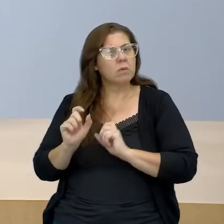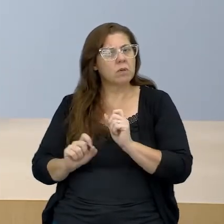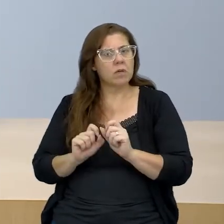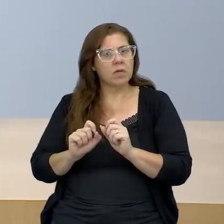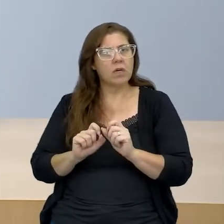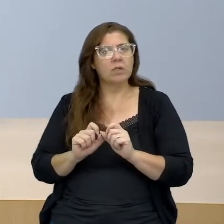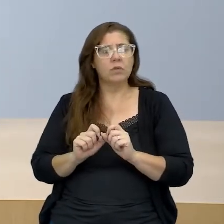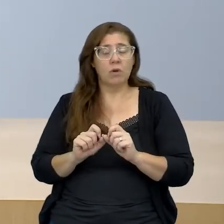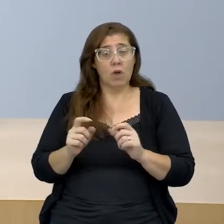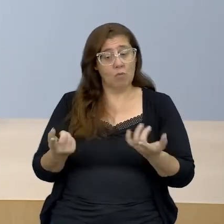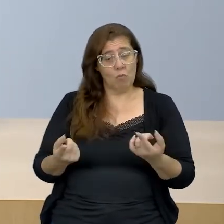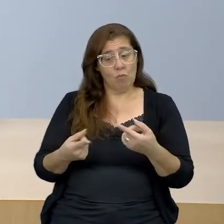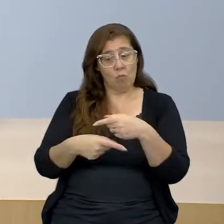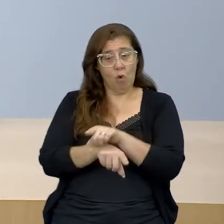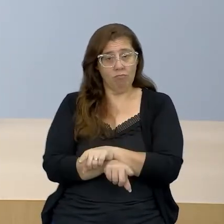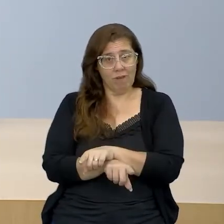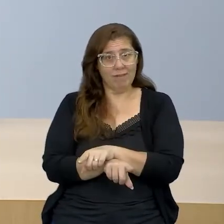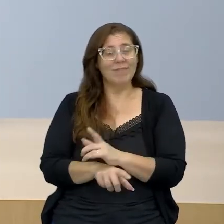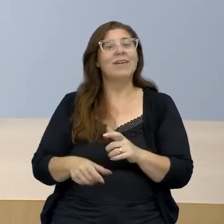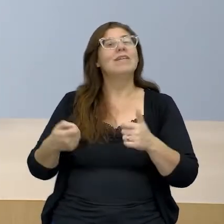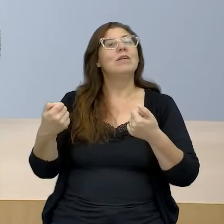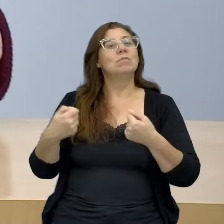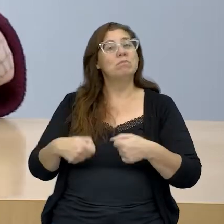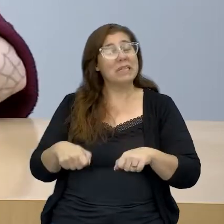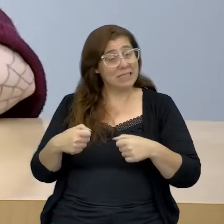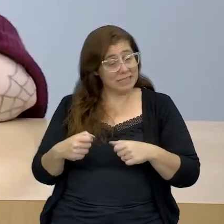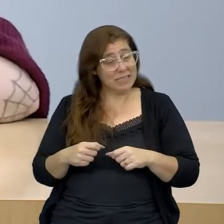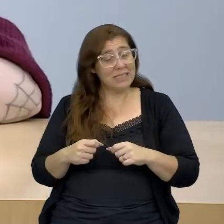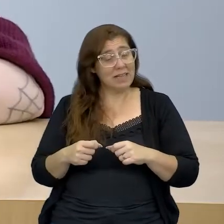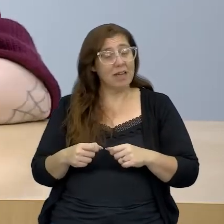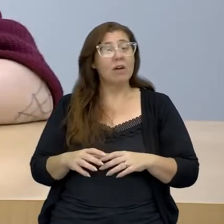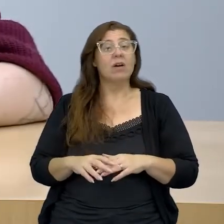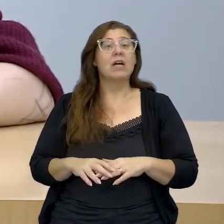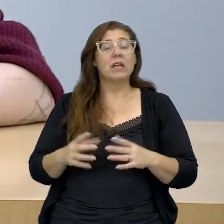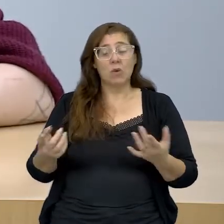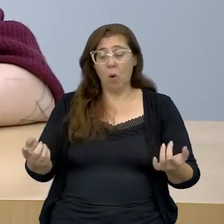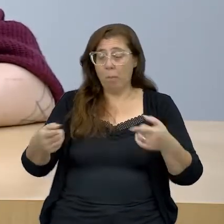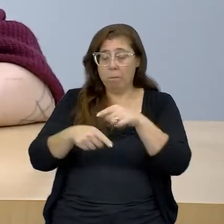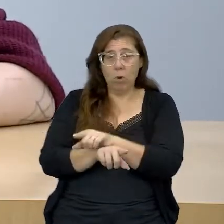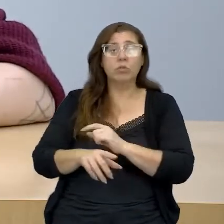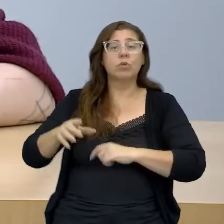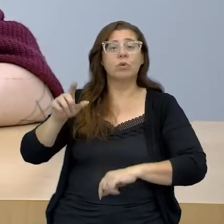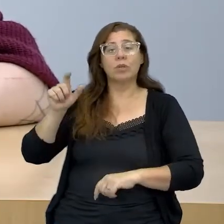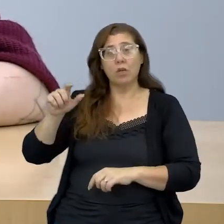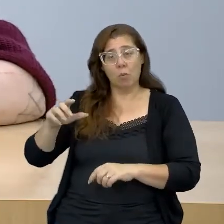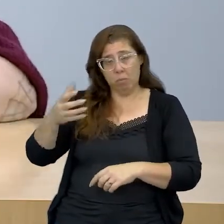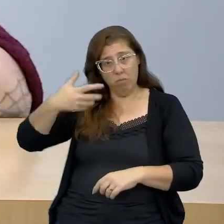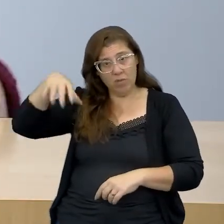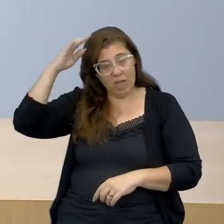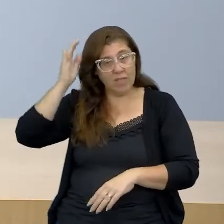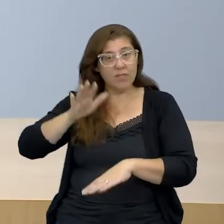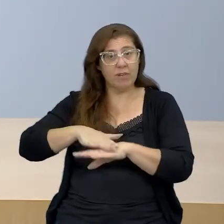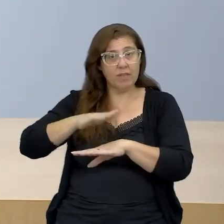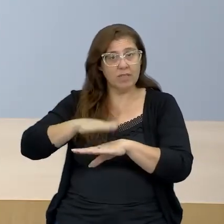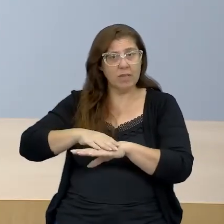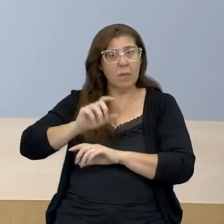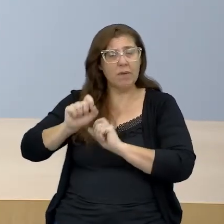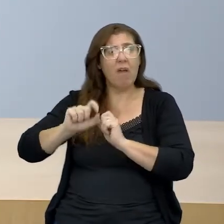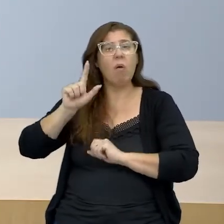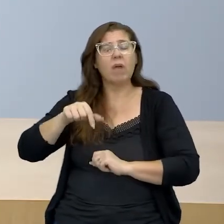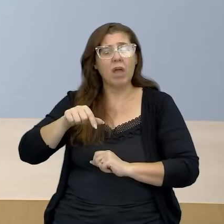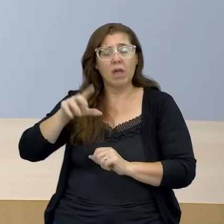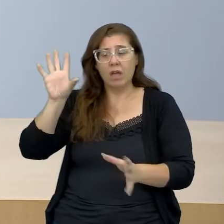contrário, precisamente no oposto daquela que era praticada pelos monarcas e que é